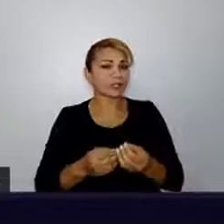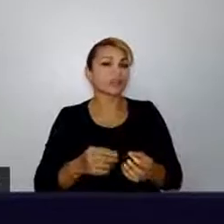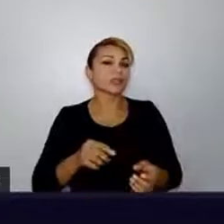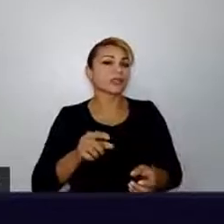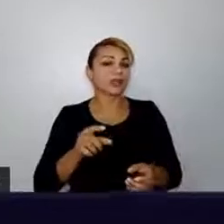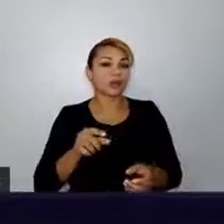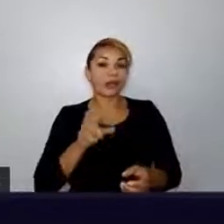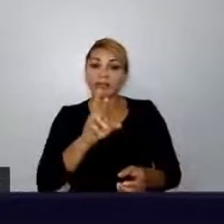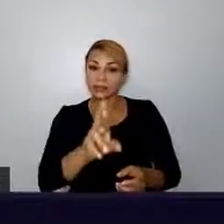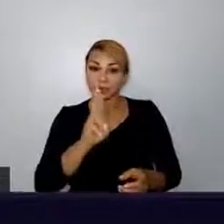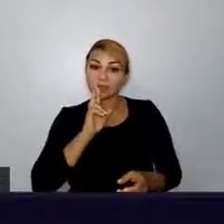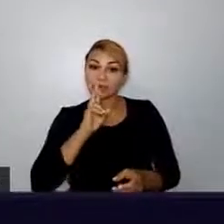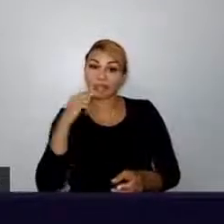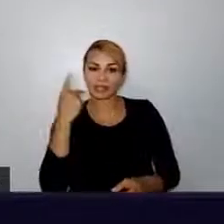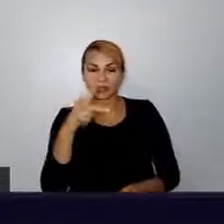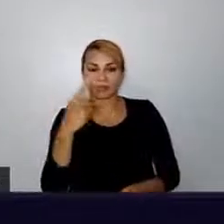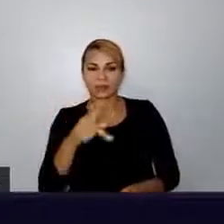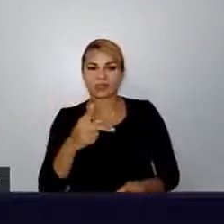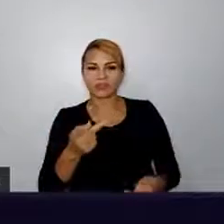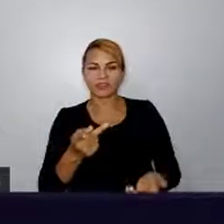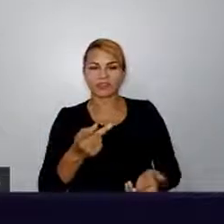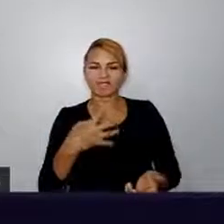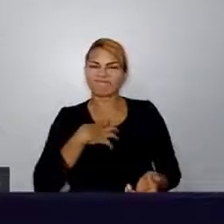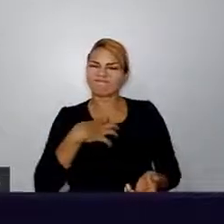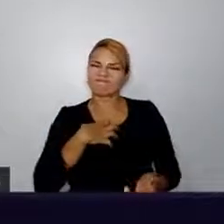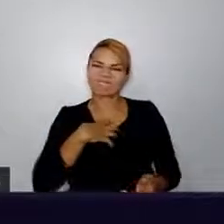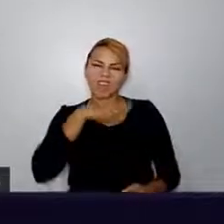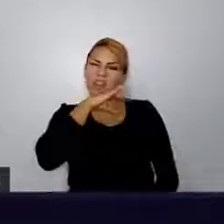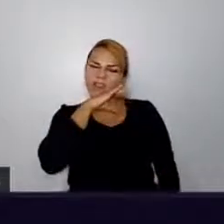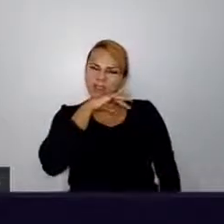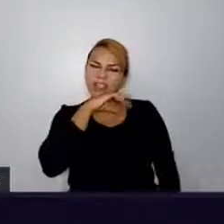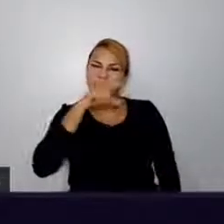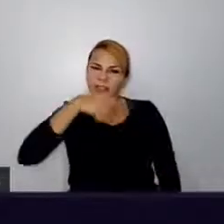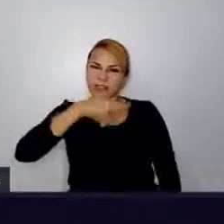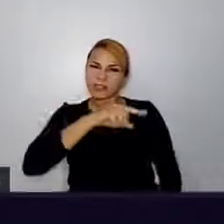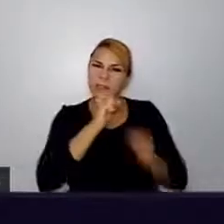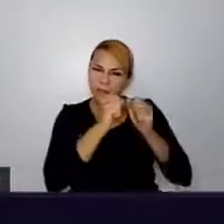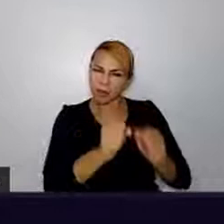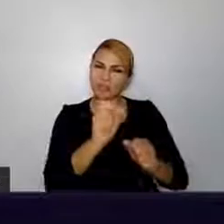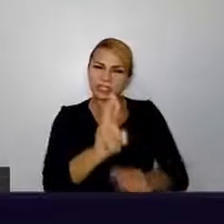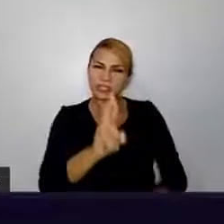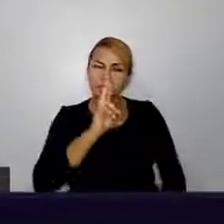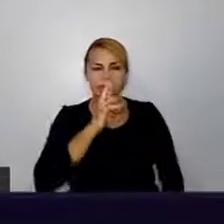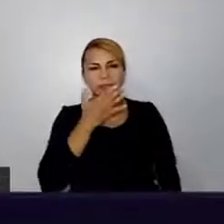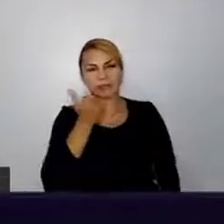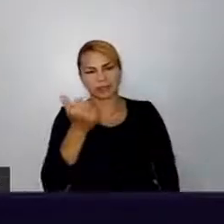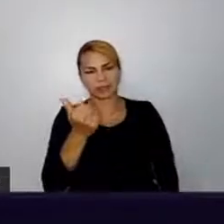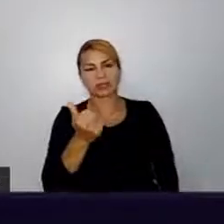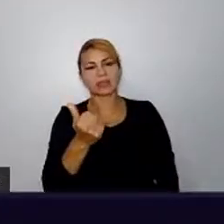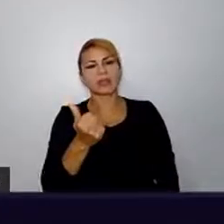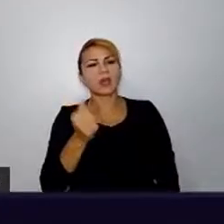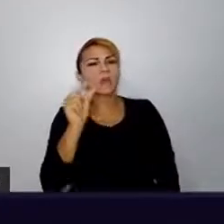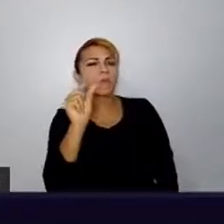Será que você pode, né, elaborar um pouco melhor? Tentar ser um pouco educado.